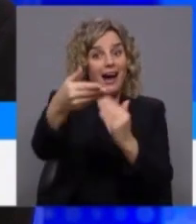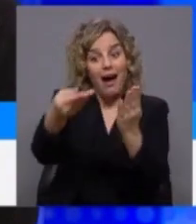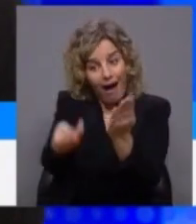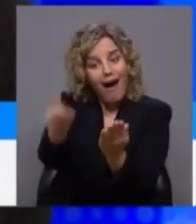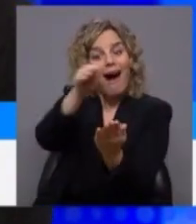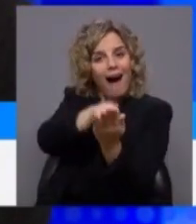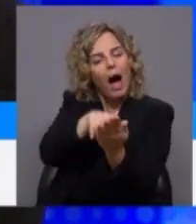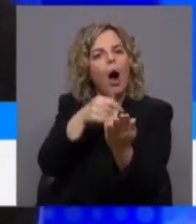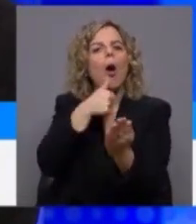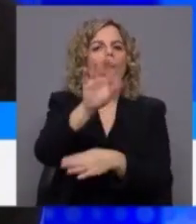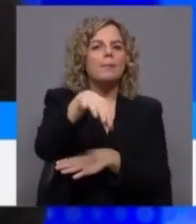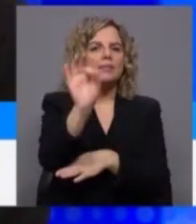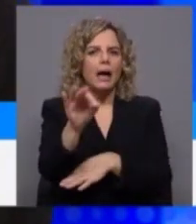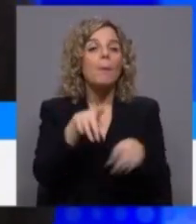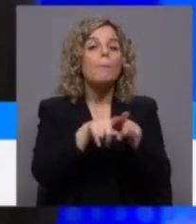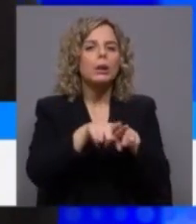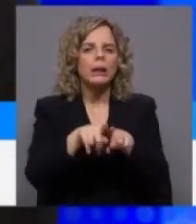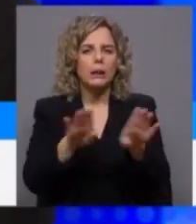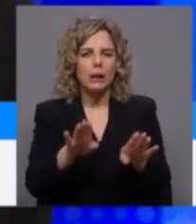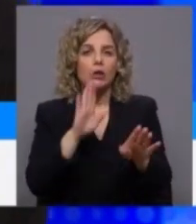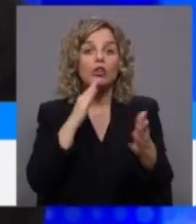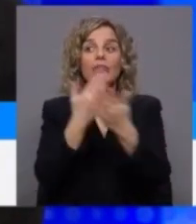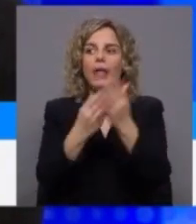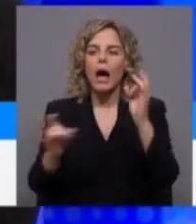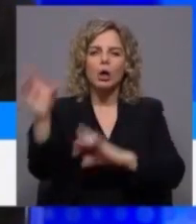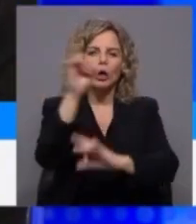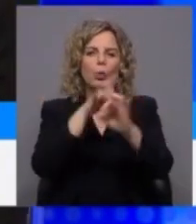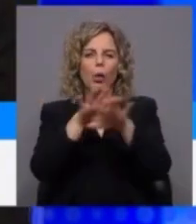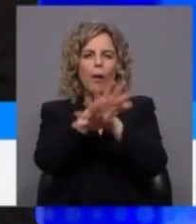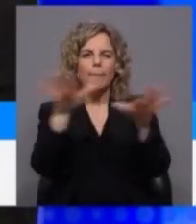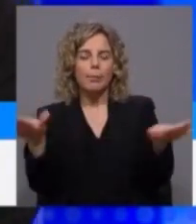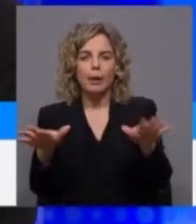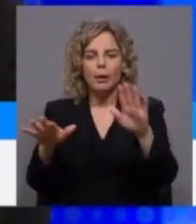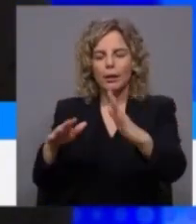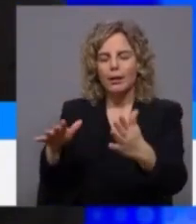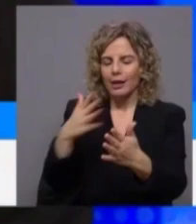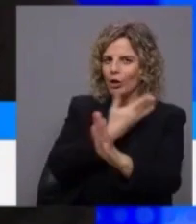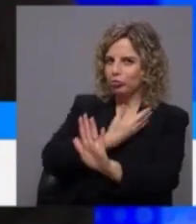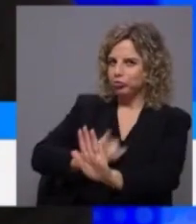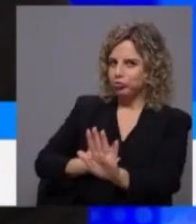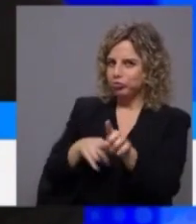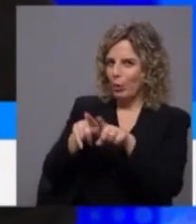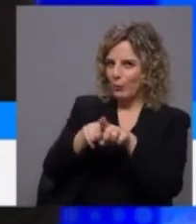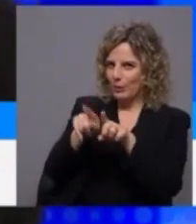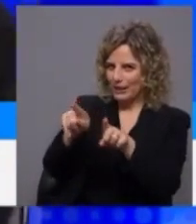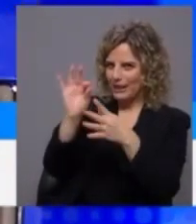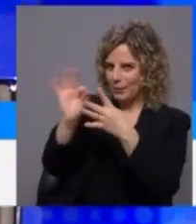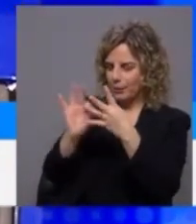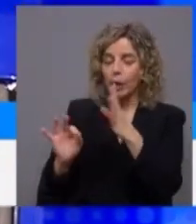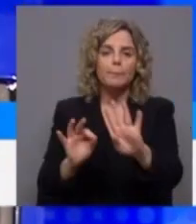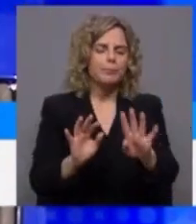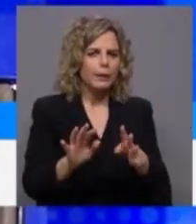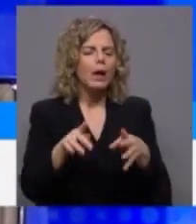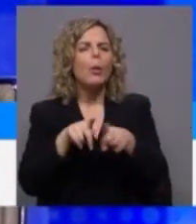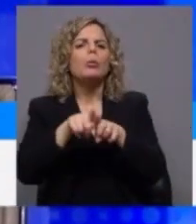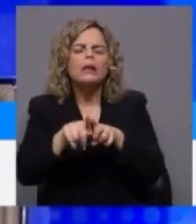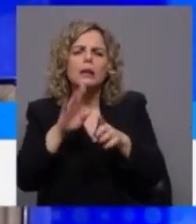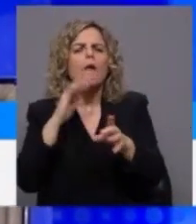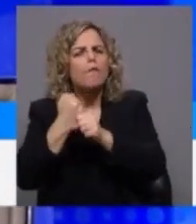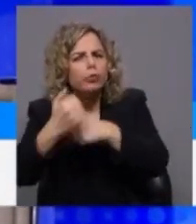políticas que garante no resto da Europa este tipo... Já vamos olhar para essas políticas em pormenor. ...de política que funciona